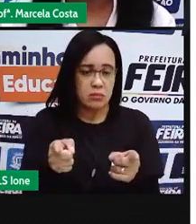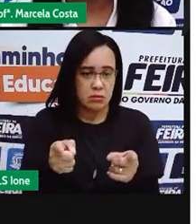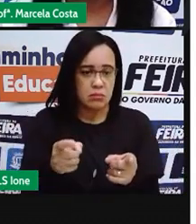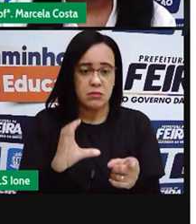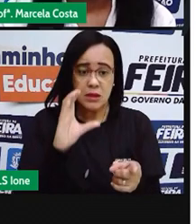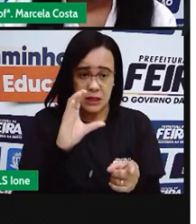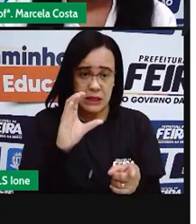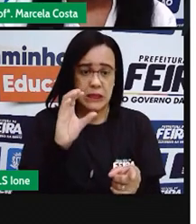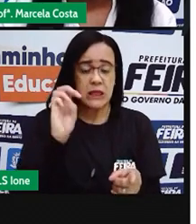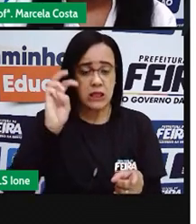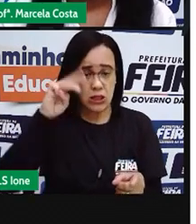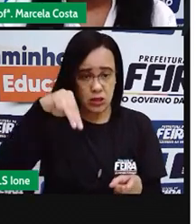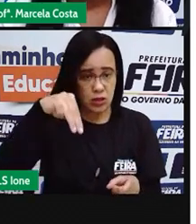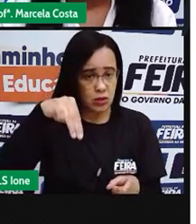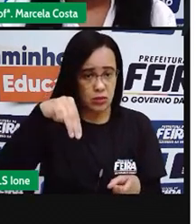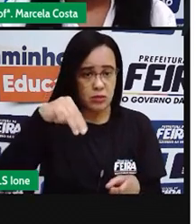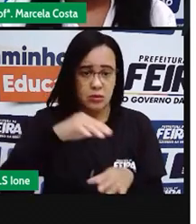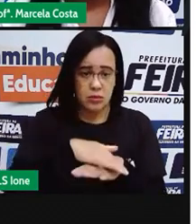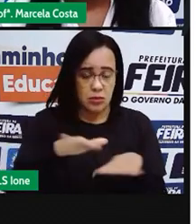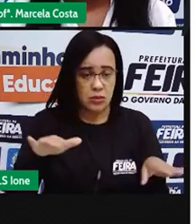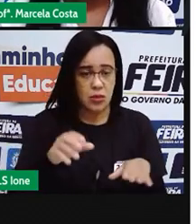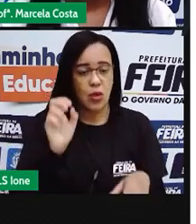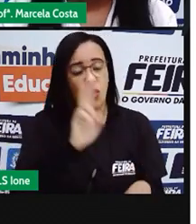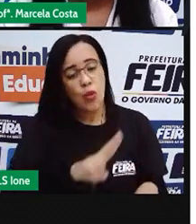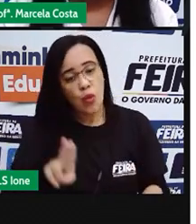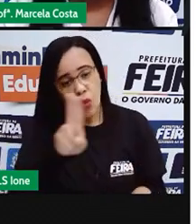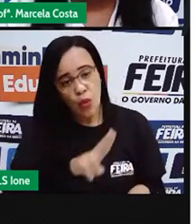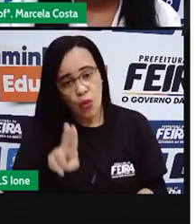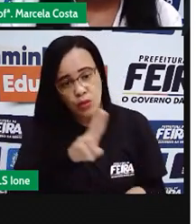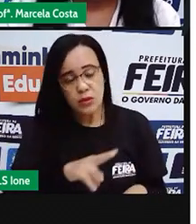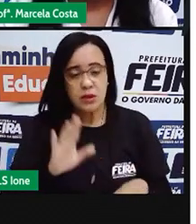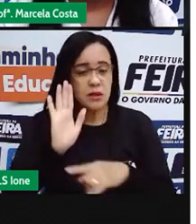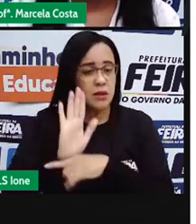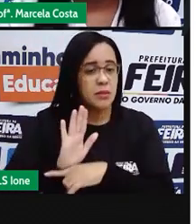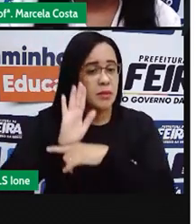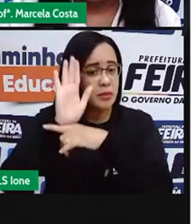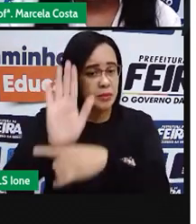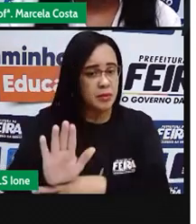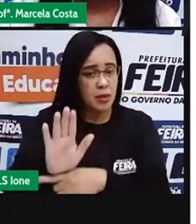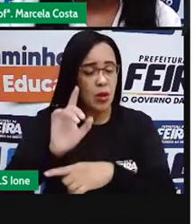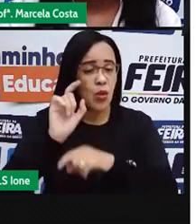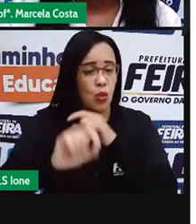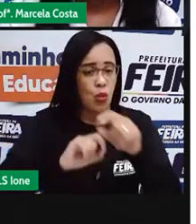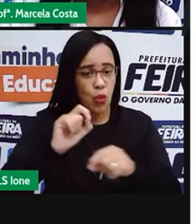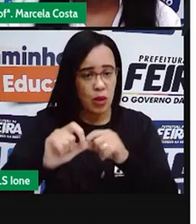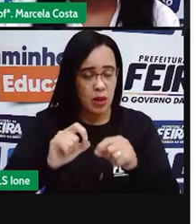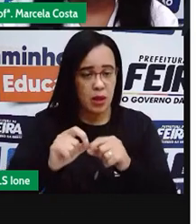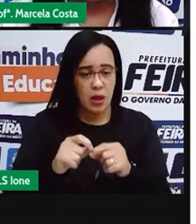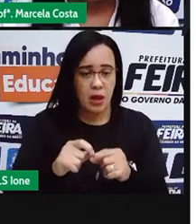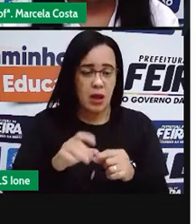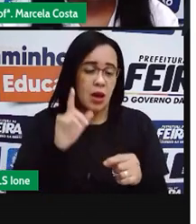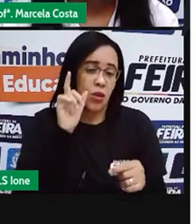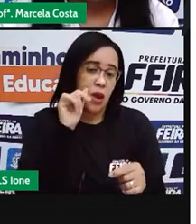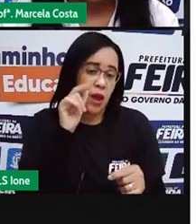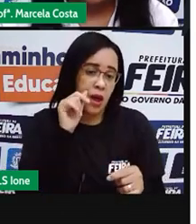Mas você pode usar como suporte para medir, por exemplo, o tamanho de um lápis, ou com uma régua escolar,